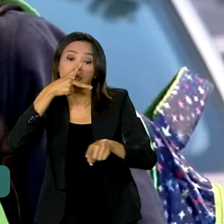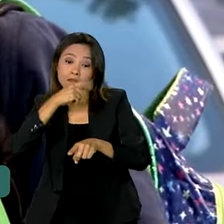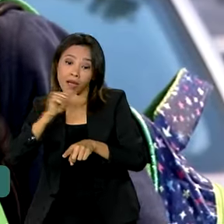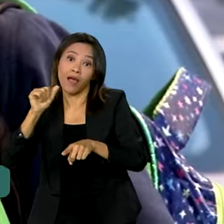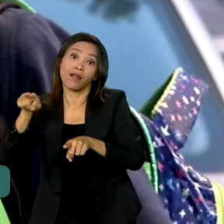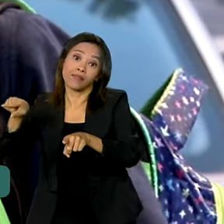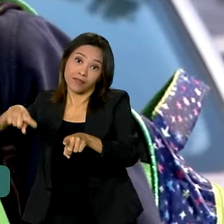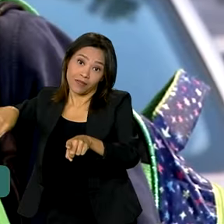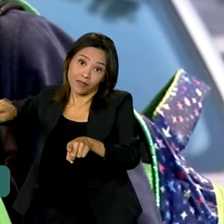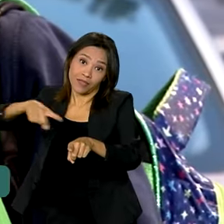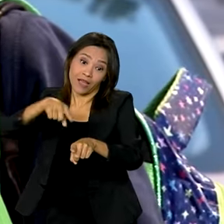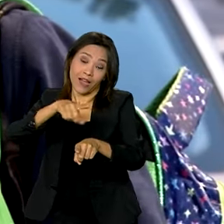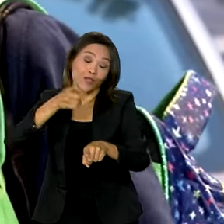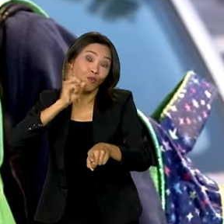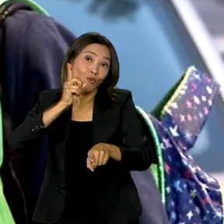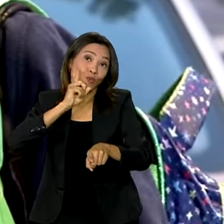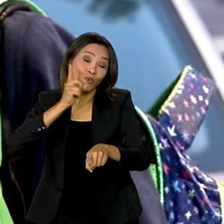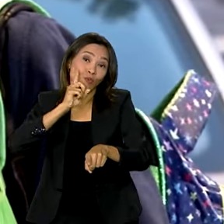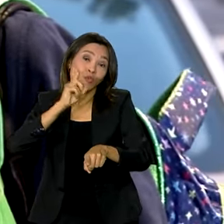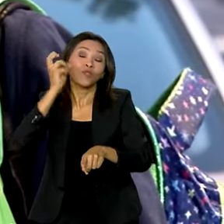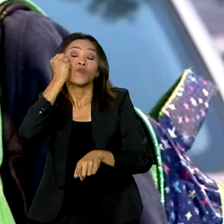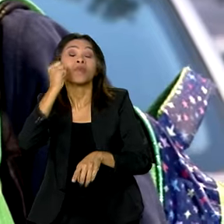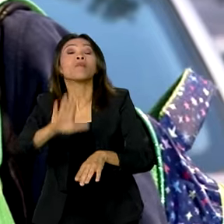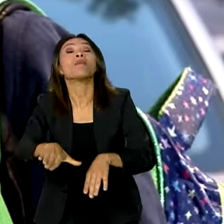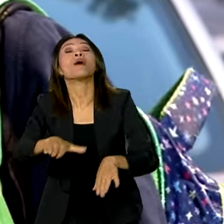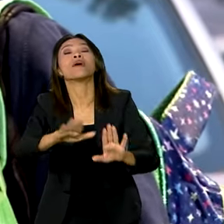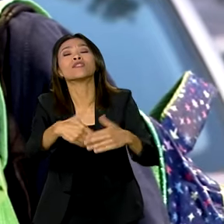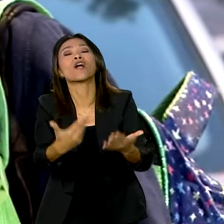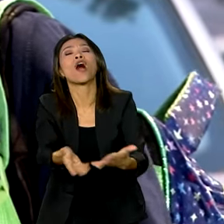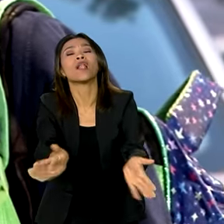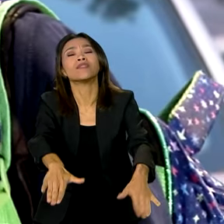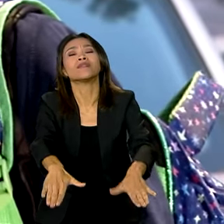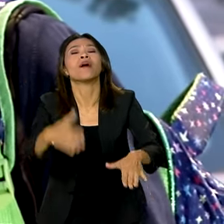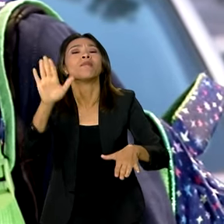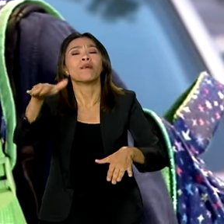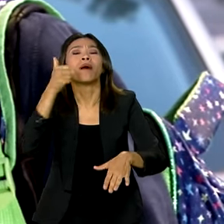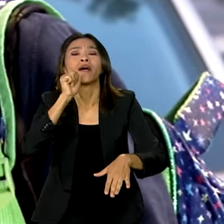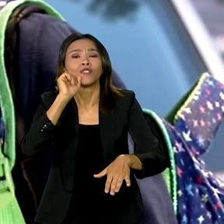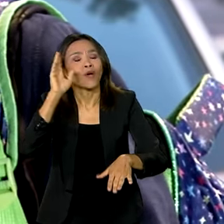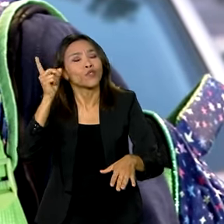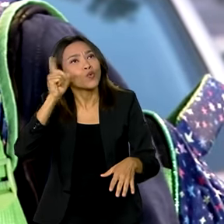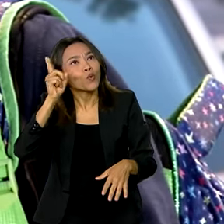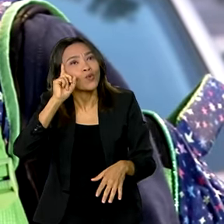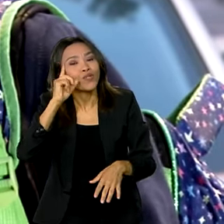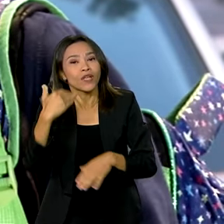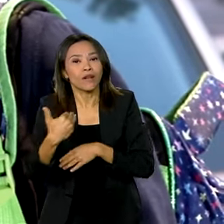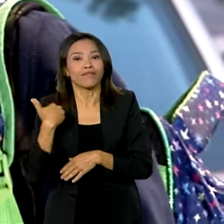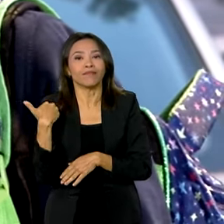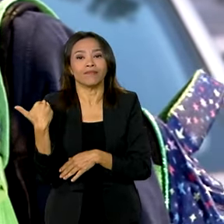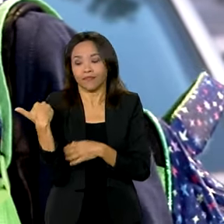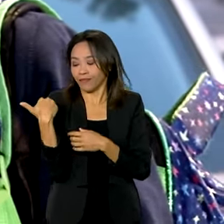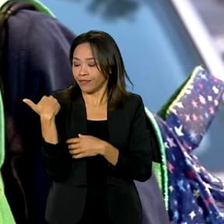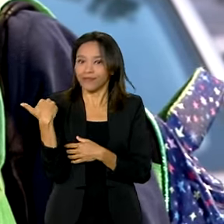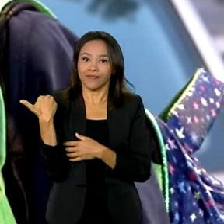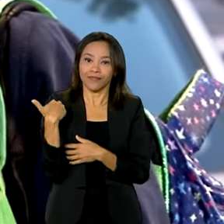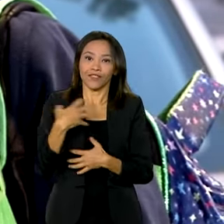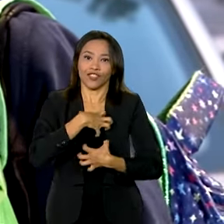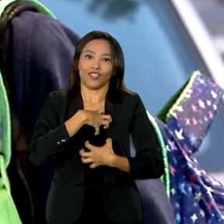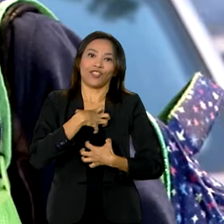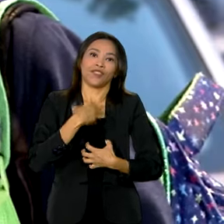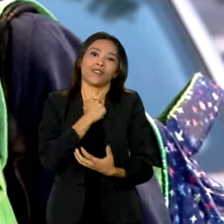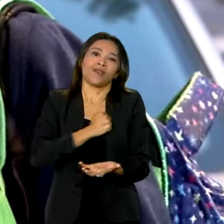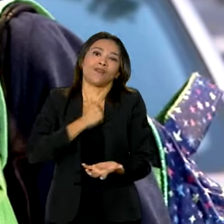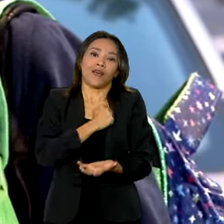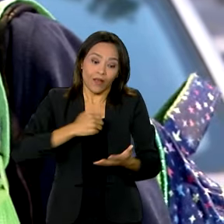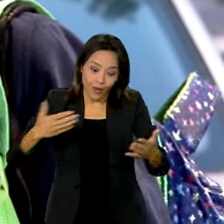Todo dia naquele dia, dormia, creche mamãe, creche mamãe, todo dia. Ele sentia falta? Sentia falta. E hoje